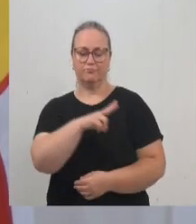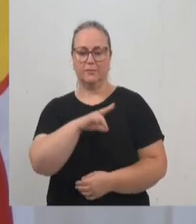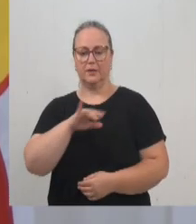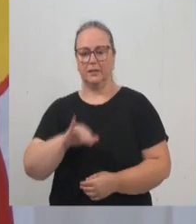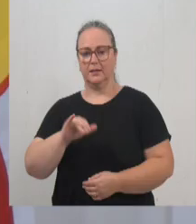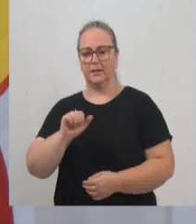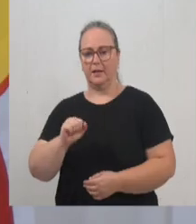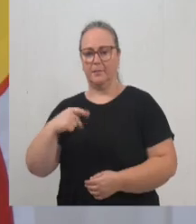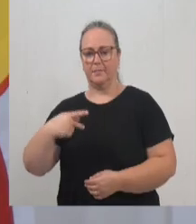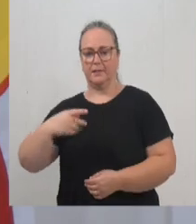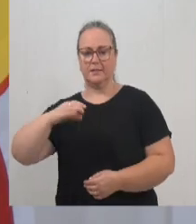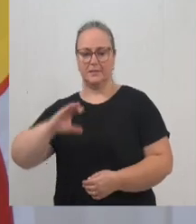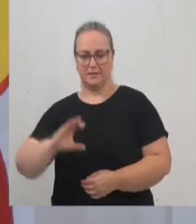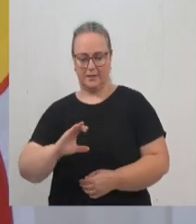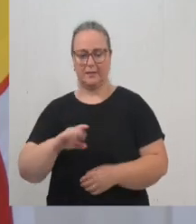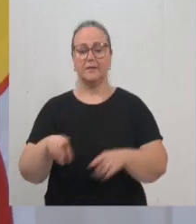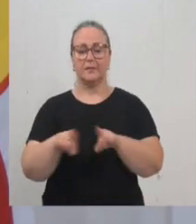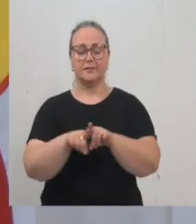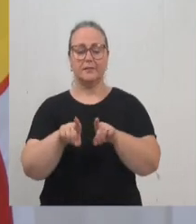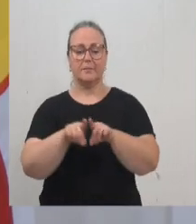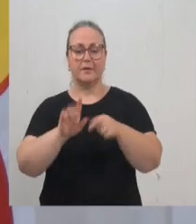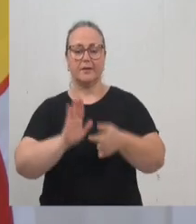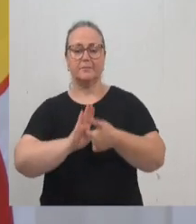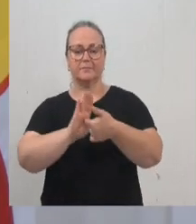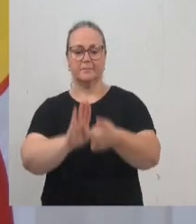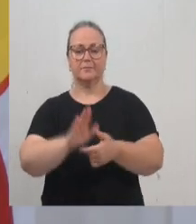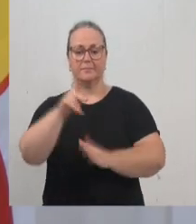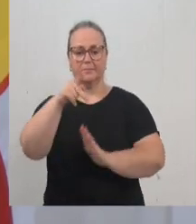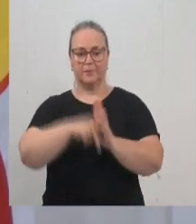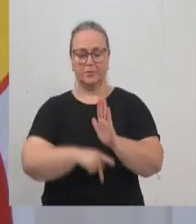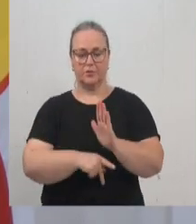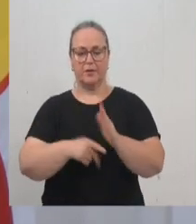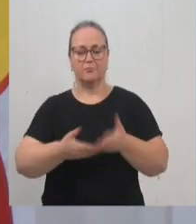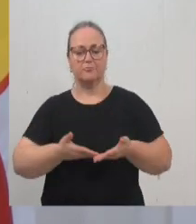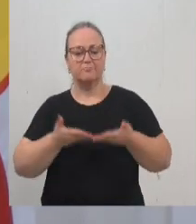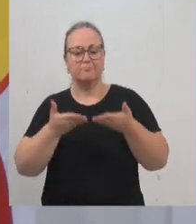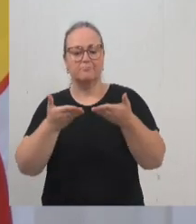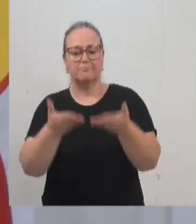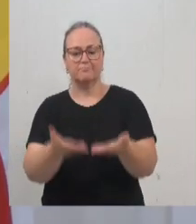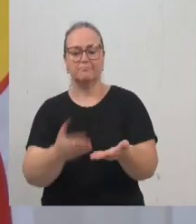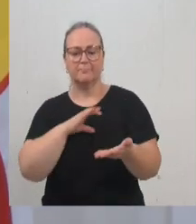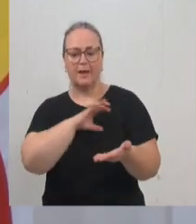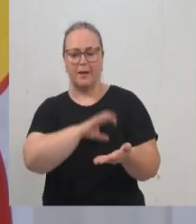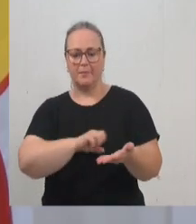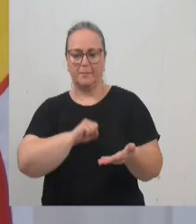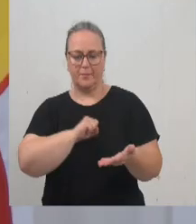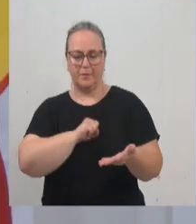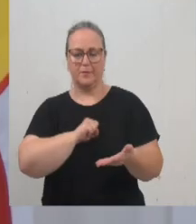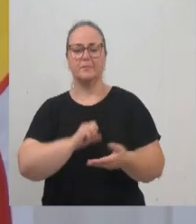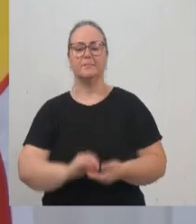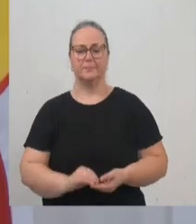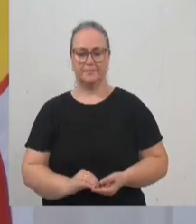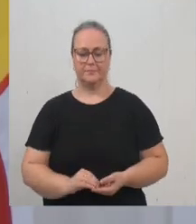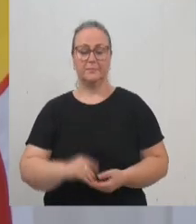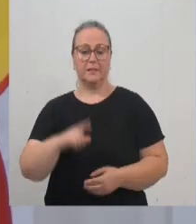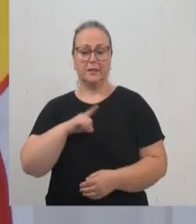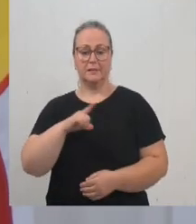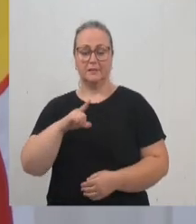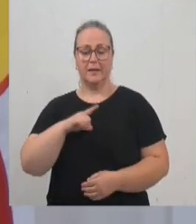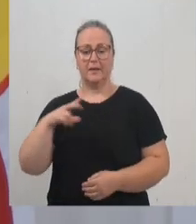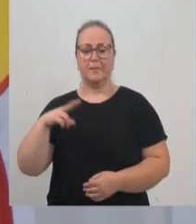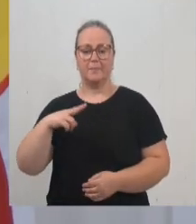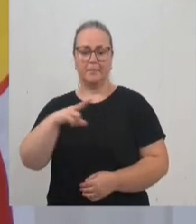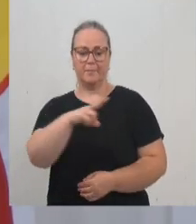e também teve a apresentação do projeto do IAMOR, que são confeccionados por pacientes oncológicas,